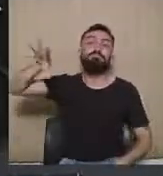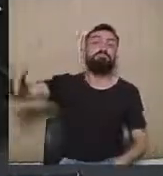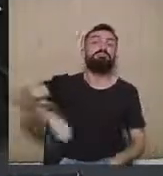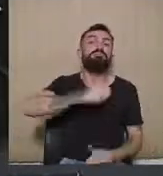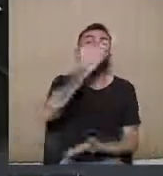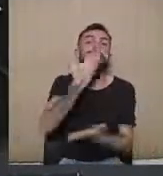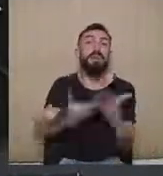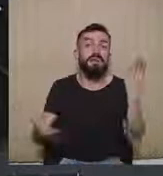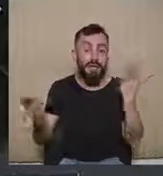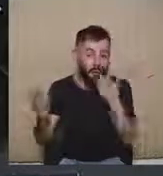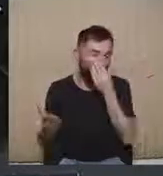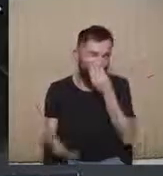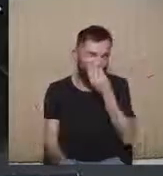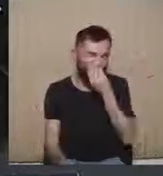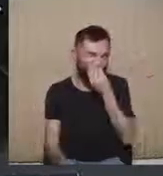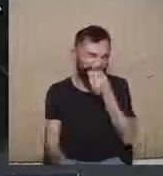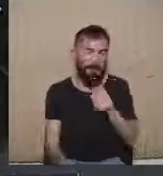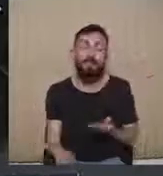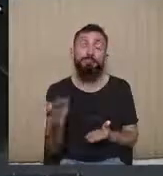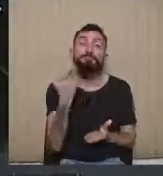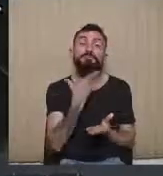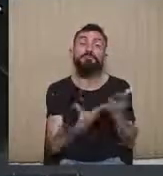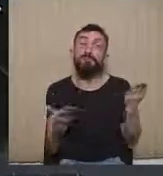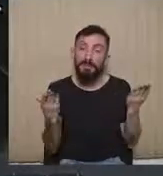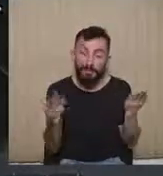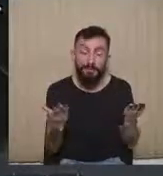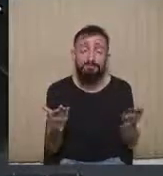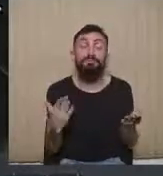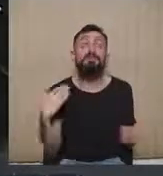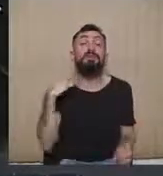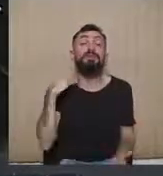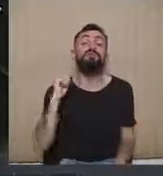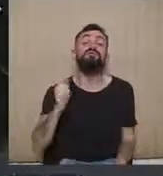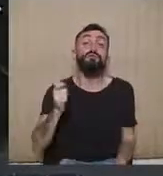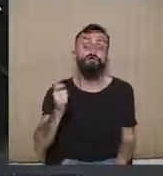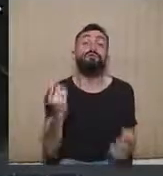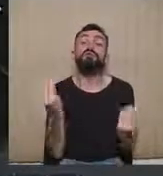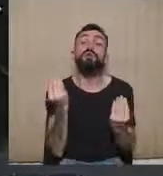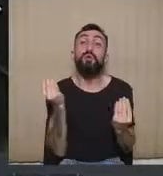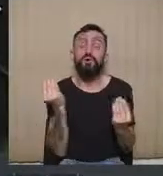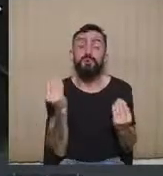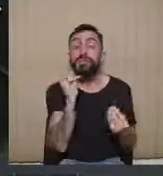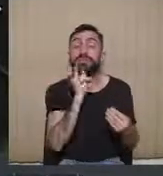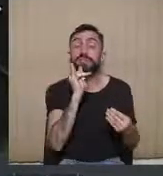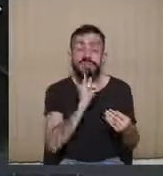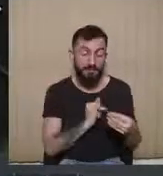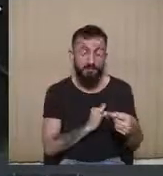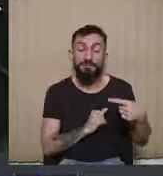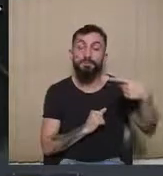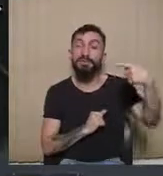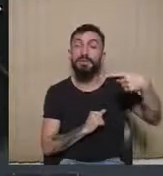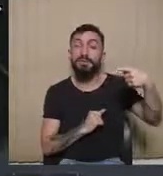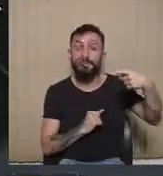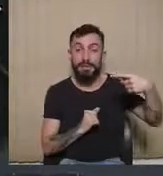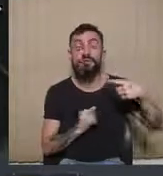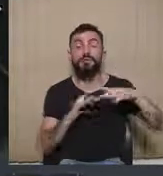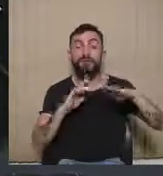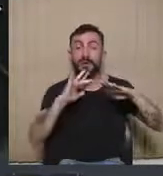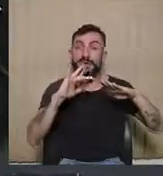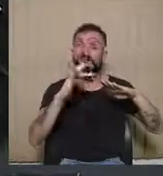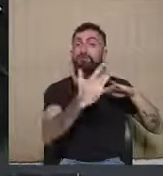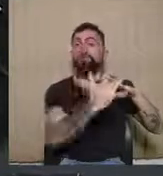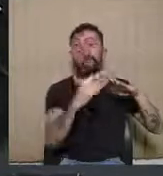como um juiz se porta diante dessa missão? Uma, com as questões das redes sociais,